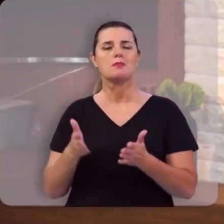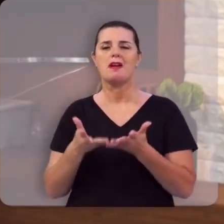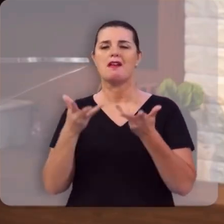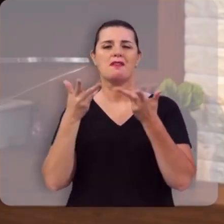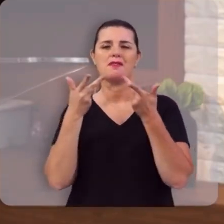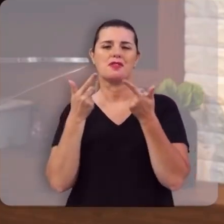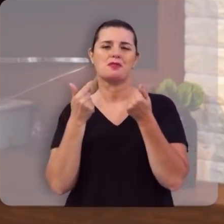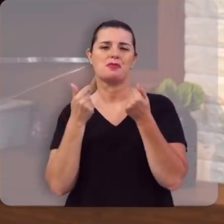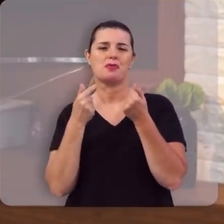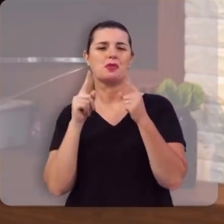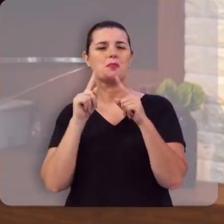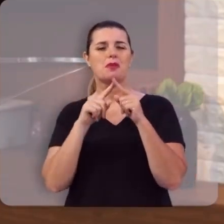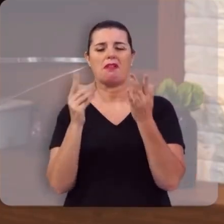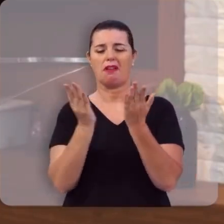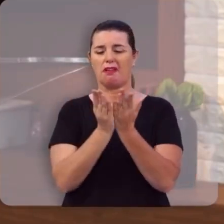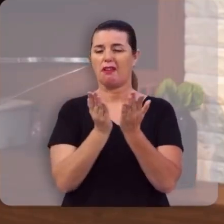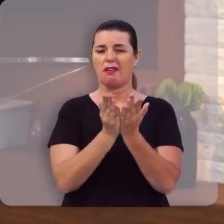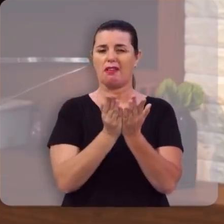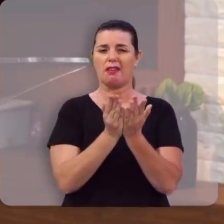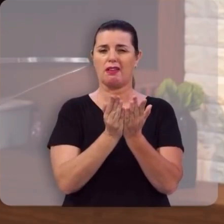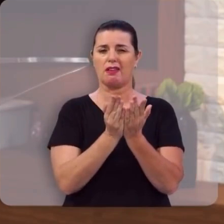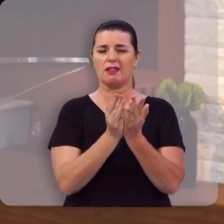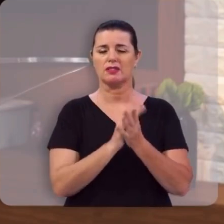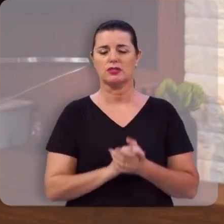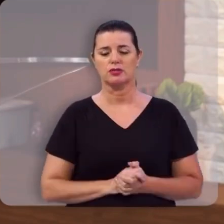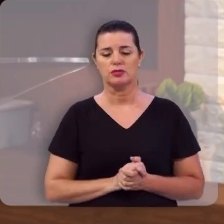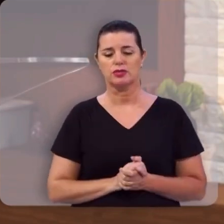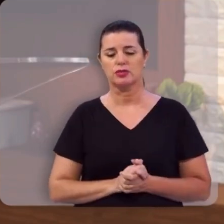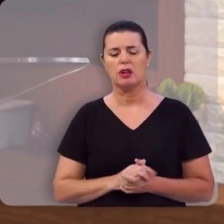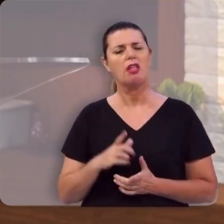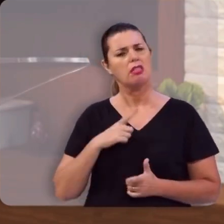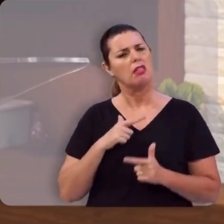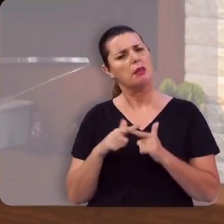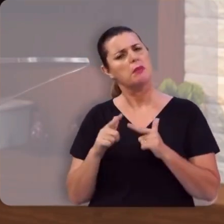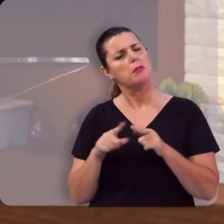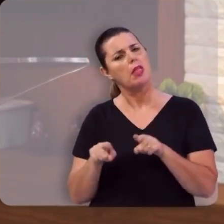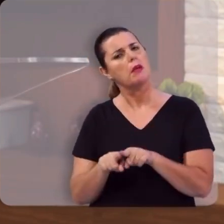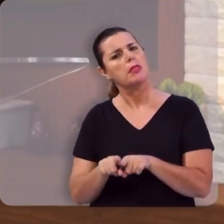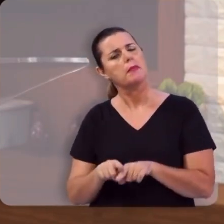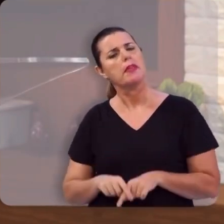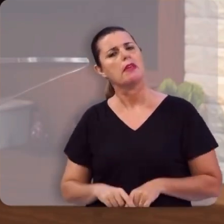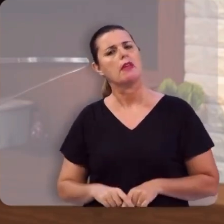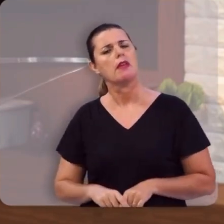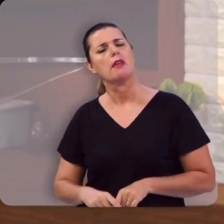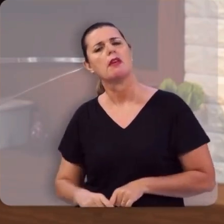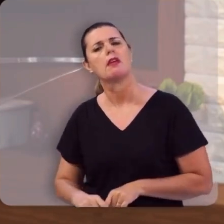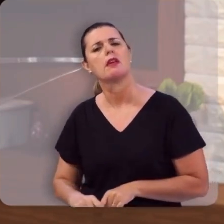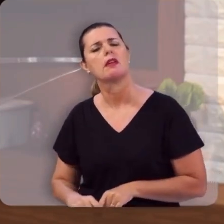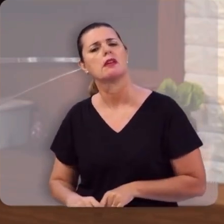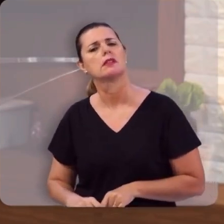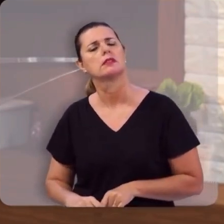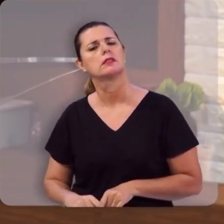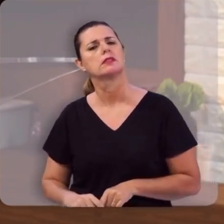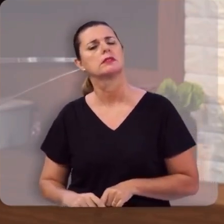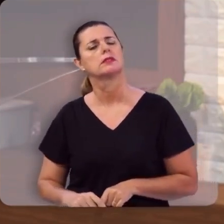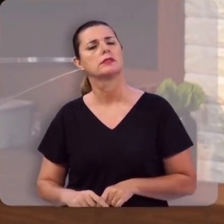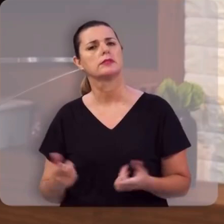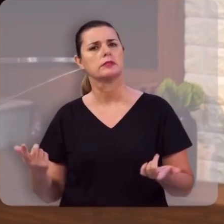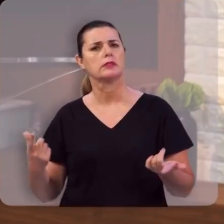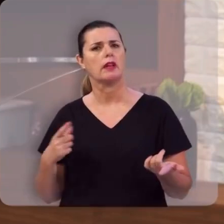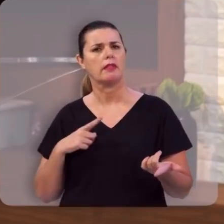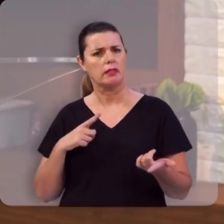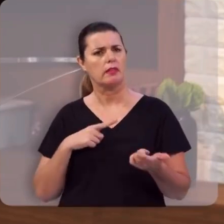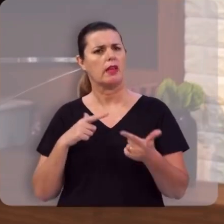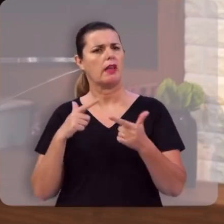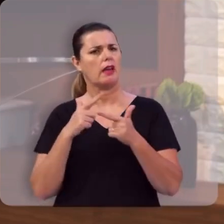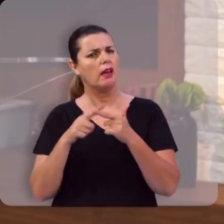porque o cristão, ele, ele passa por lutas também, ele pisa